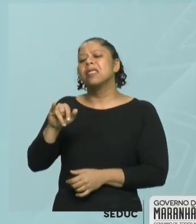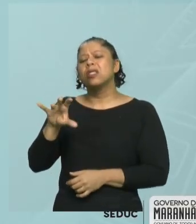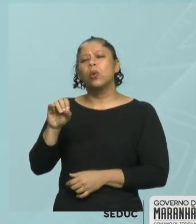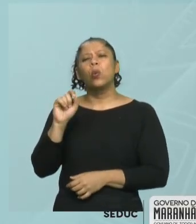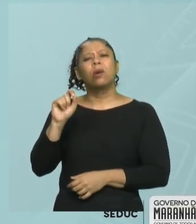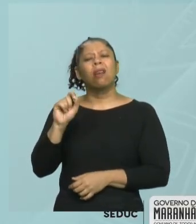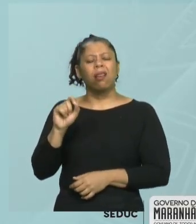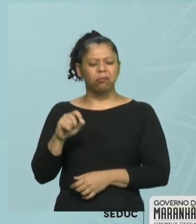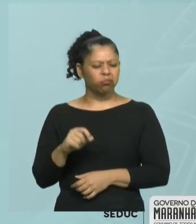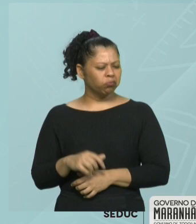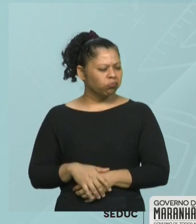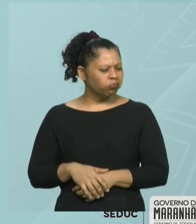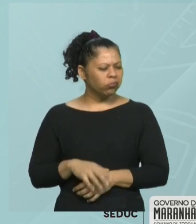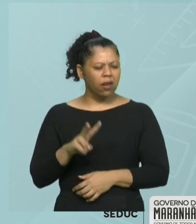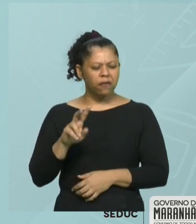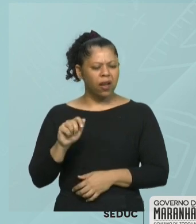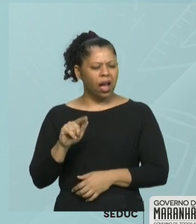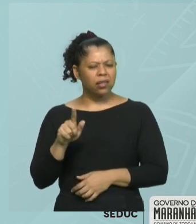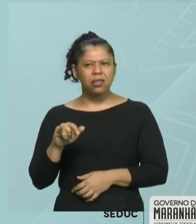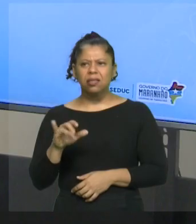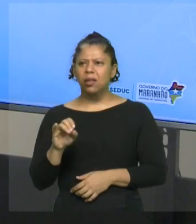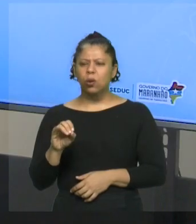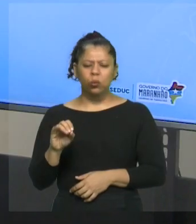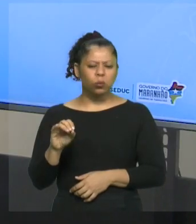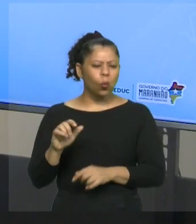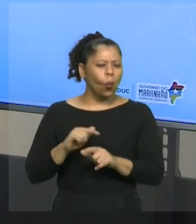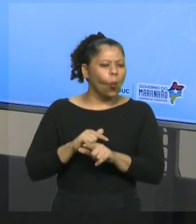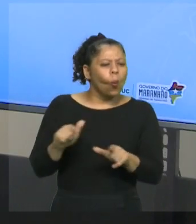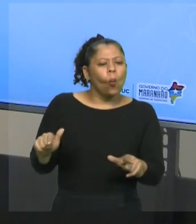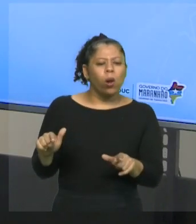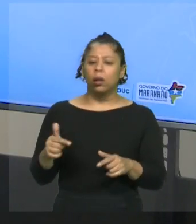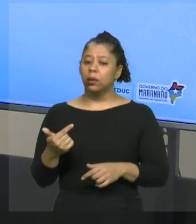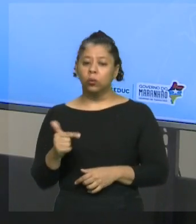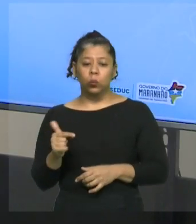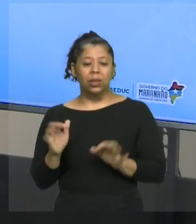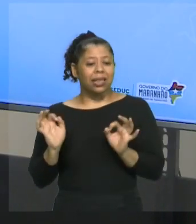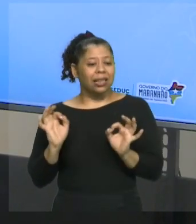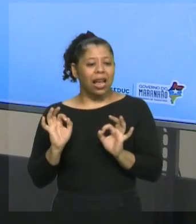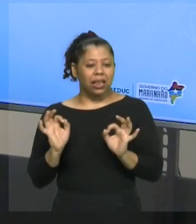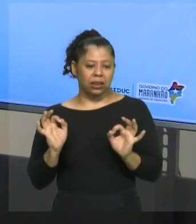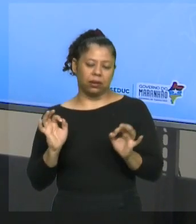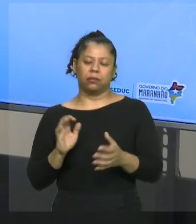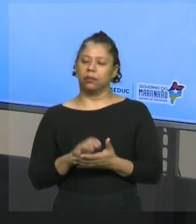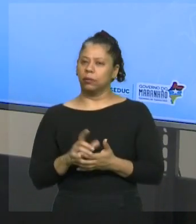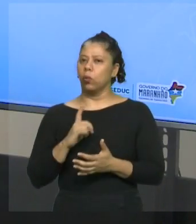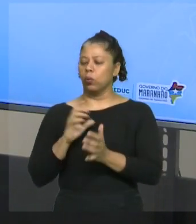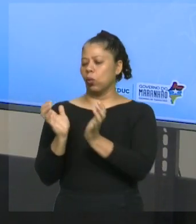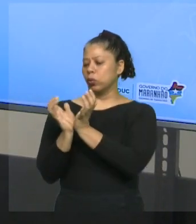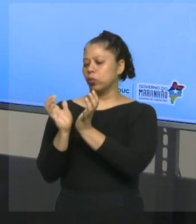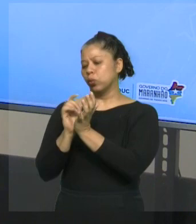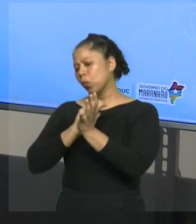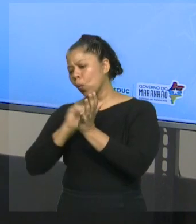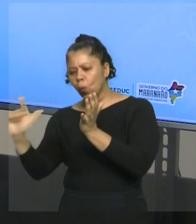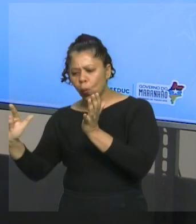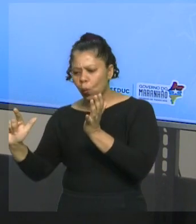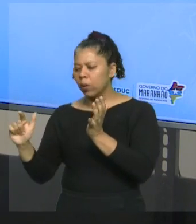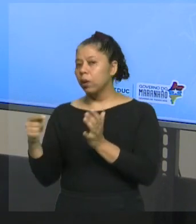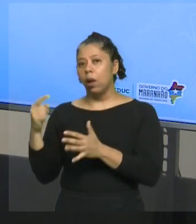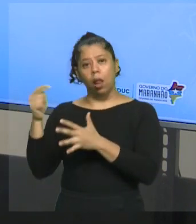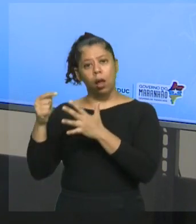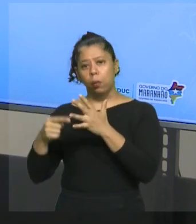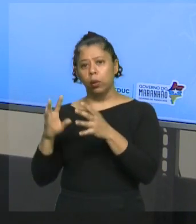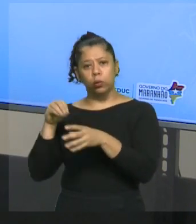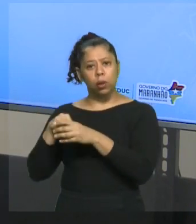vazio, é porque não tem nada dentro. Ora, se eu tenho um conjunto que ele é vazio, é porque eu não tenho elementos